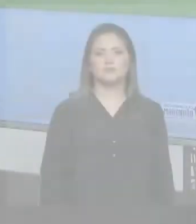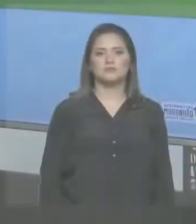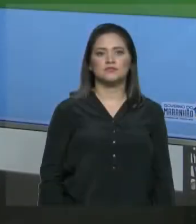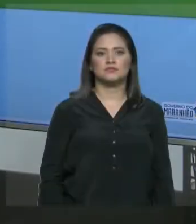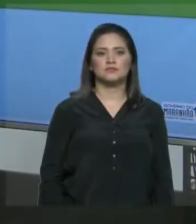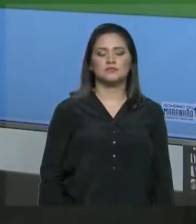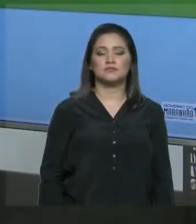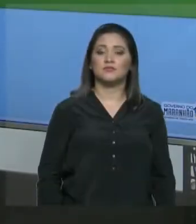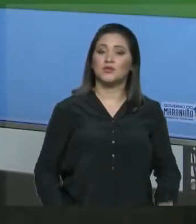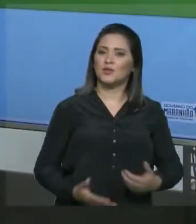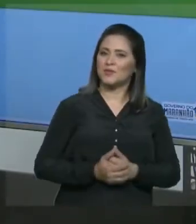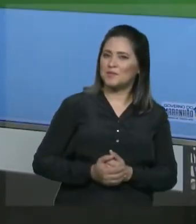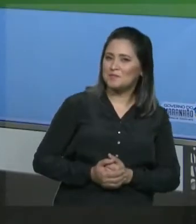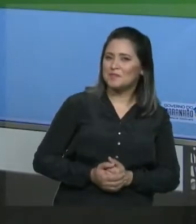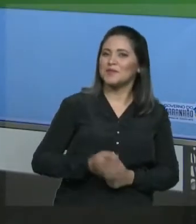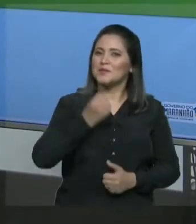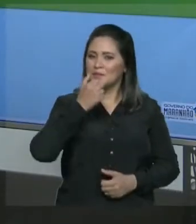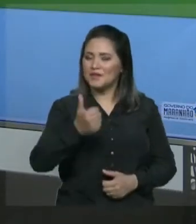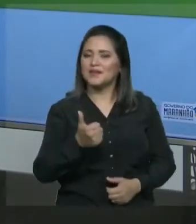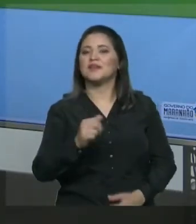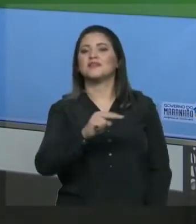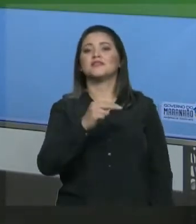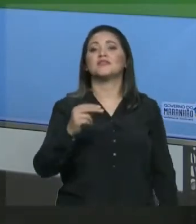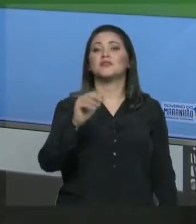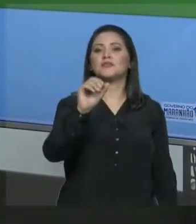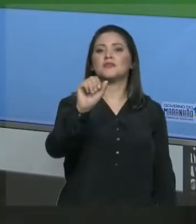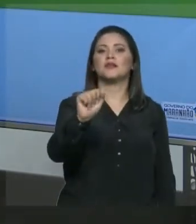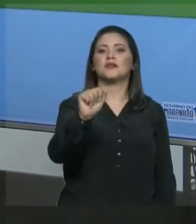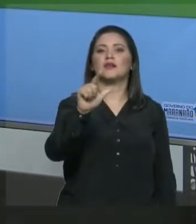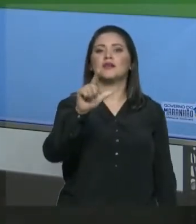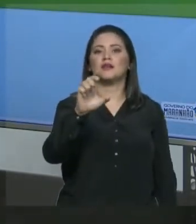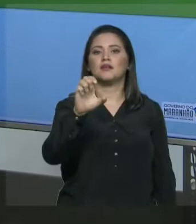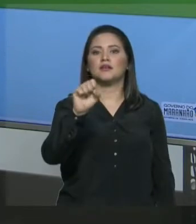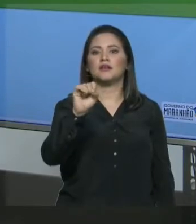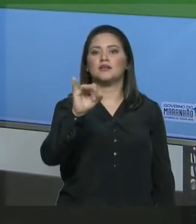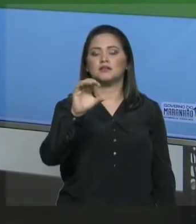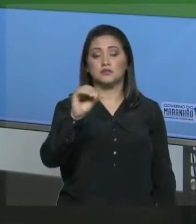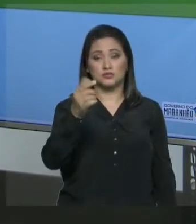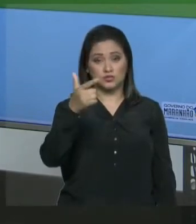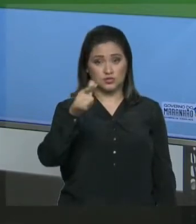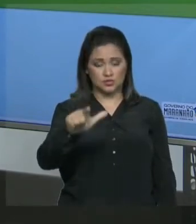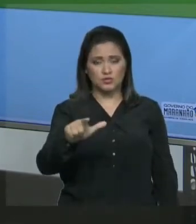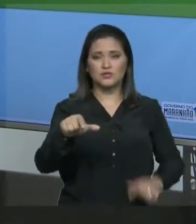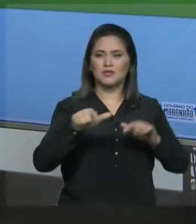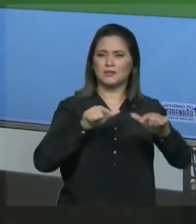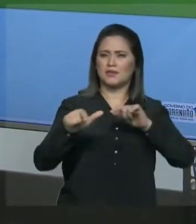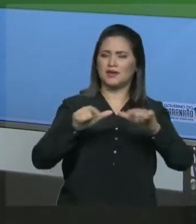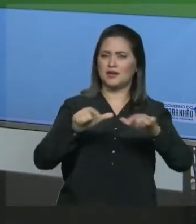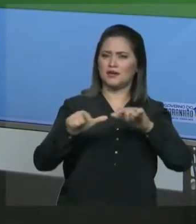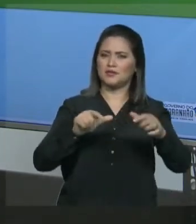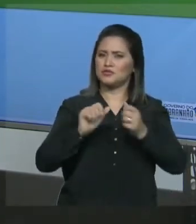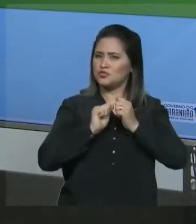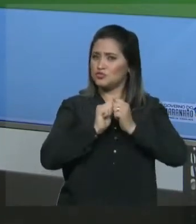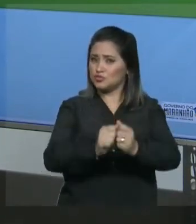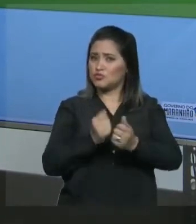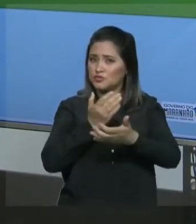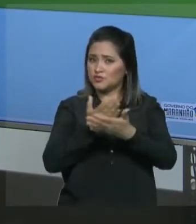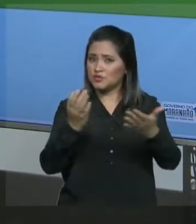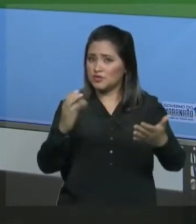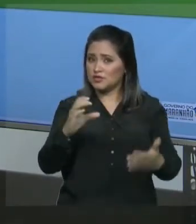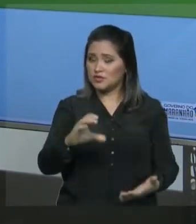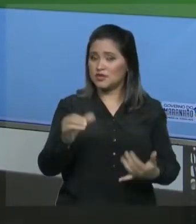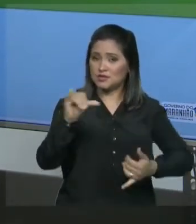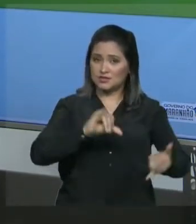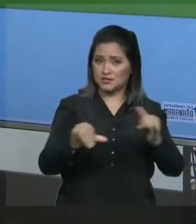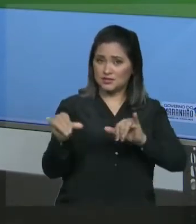Ok pessoal, tudo bem? Professor Alessio mais uma vez aqui, trabalhando com vocês a ciência química e nós